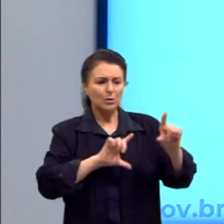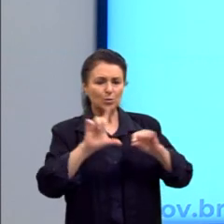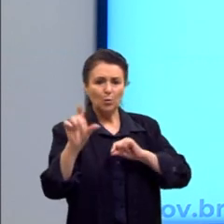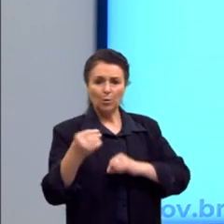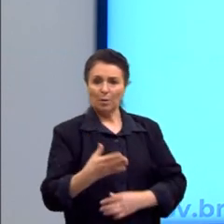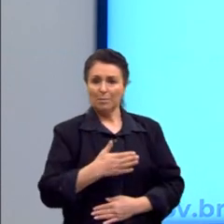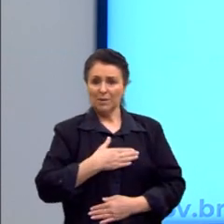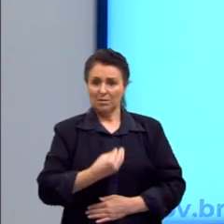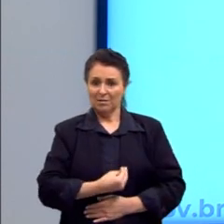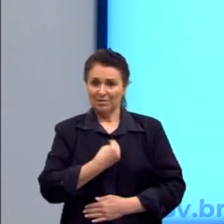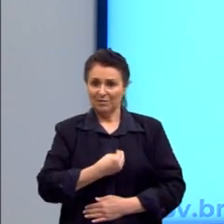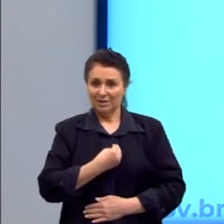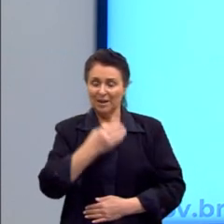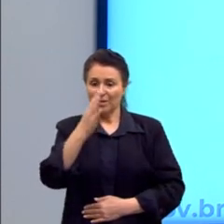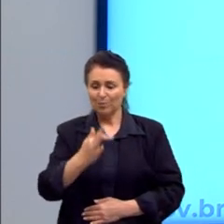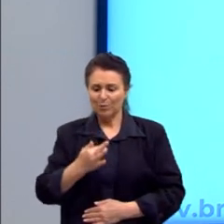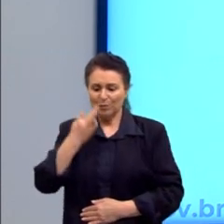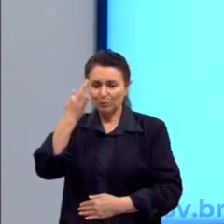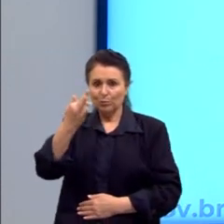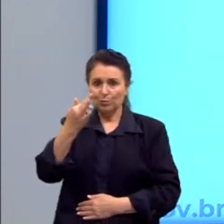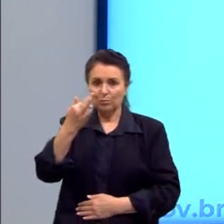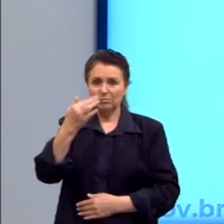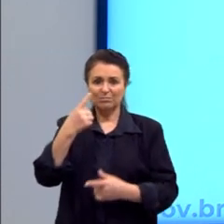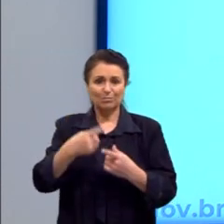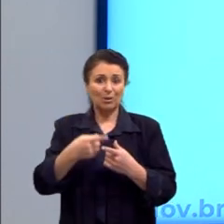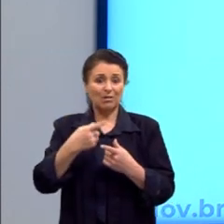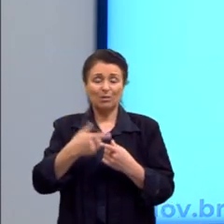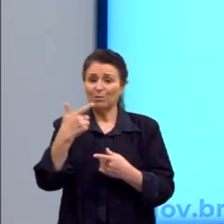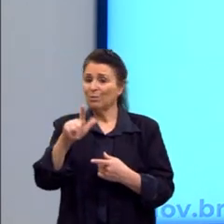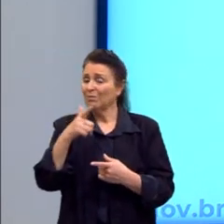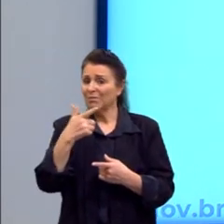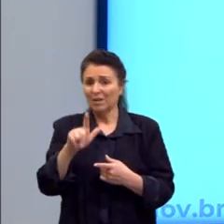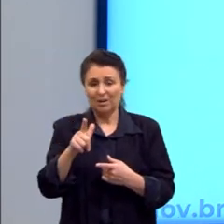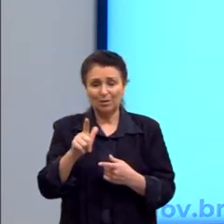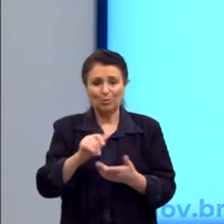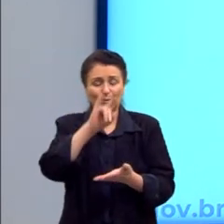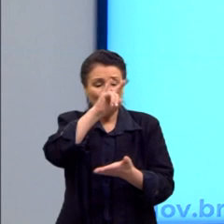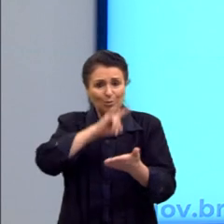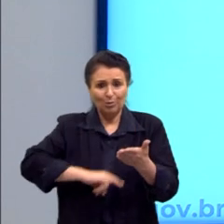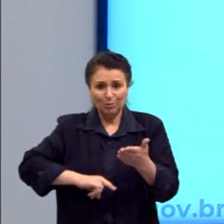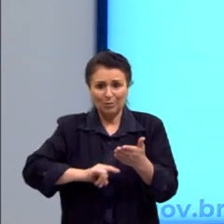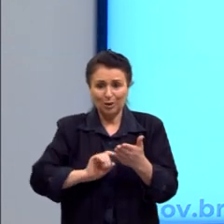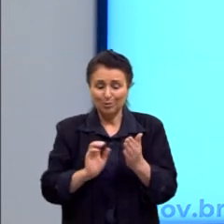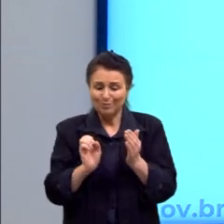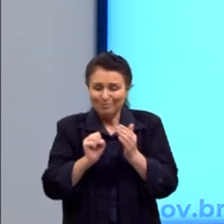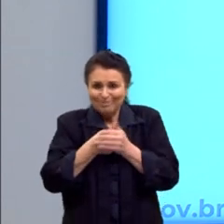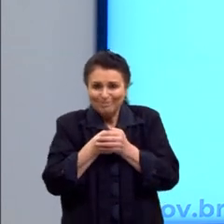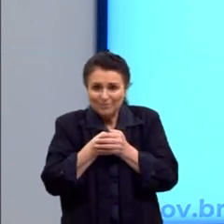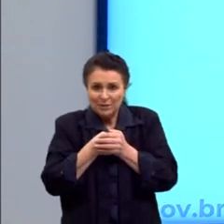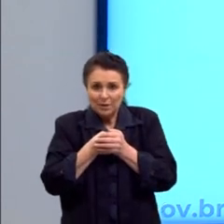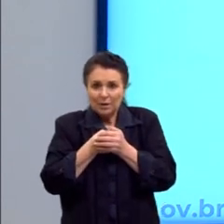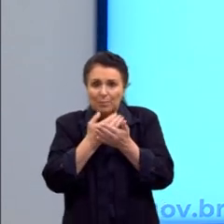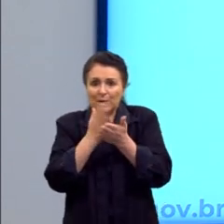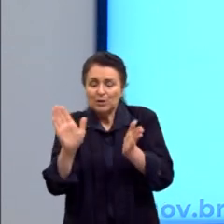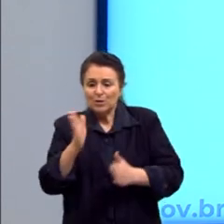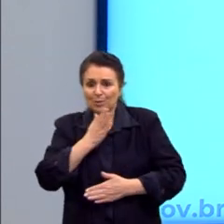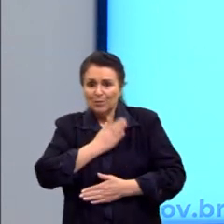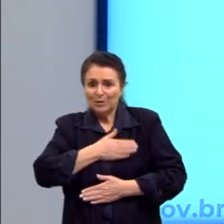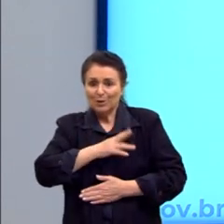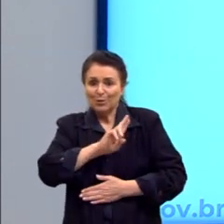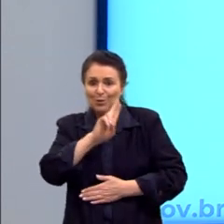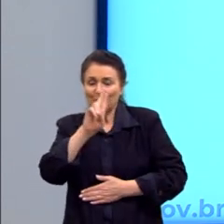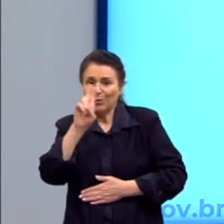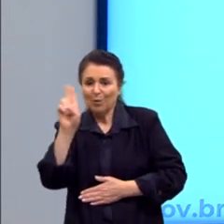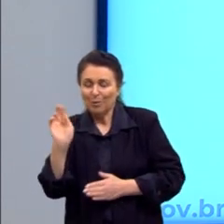correr a meu destino, porque não tenho documentos clandestinos. Perdido no coração, grande Babilônia, me chamam de